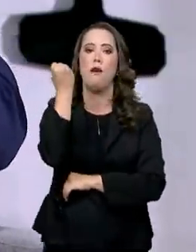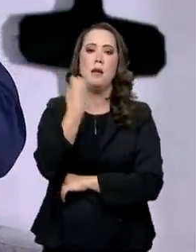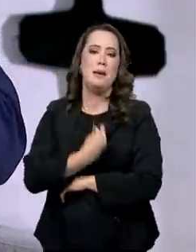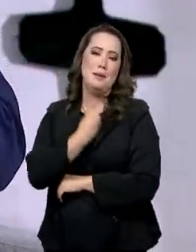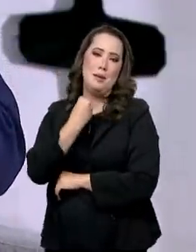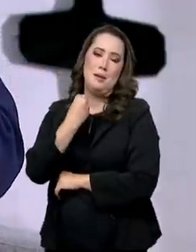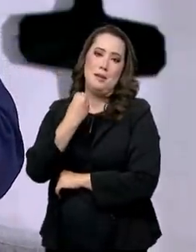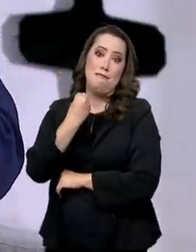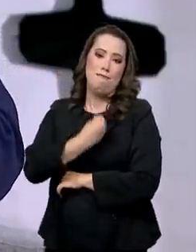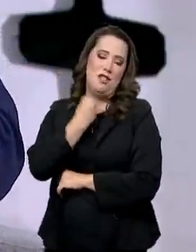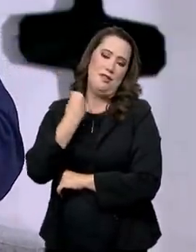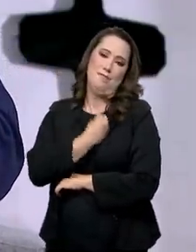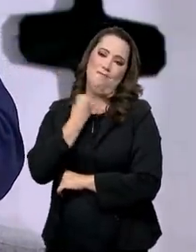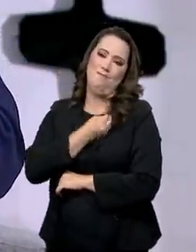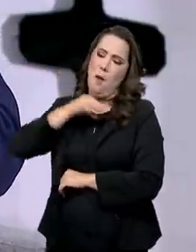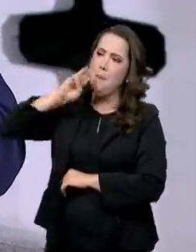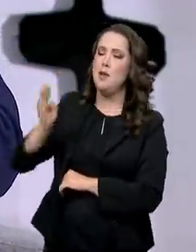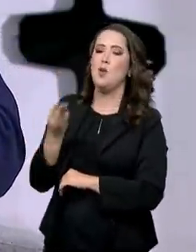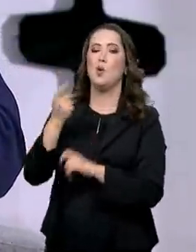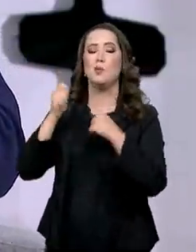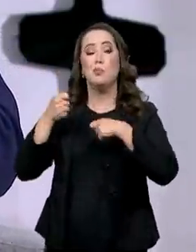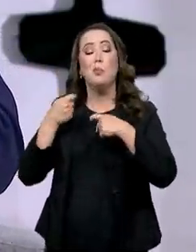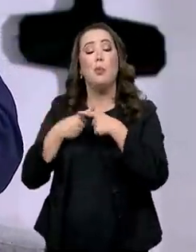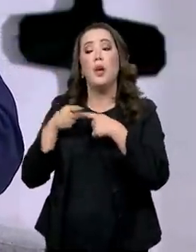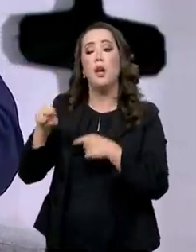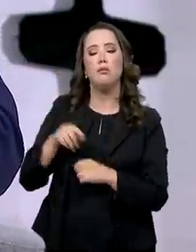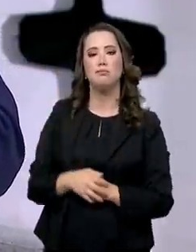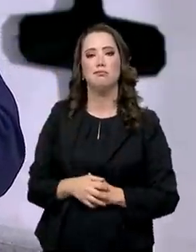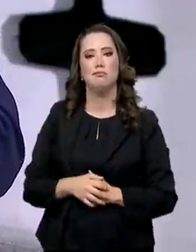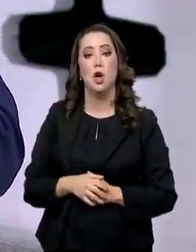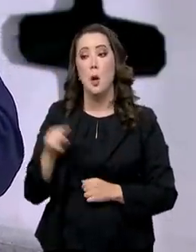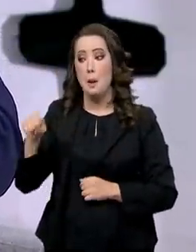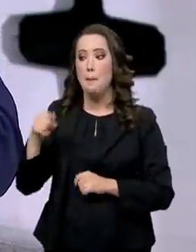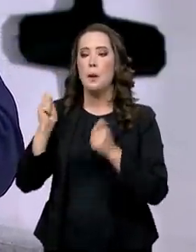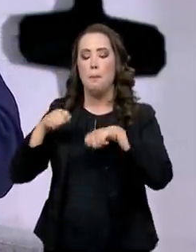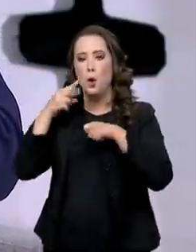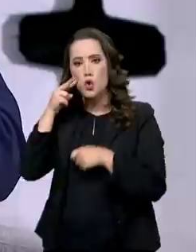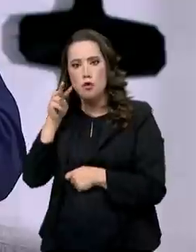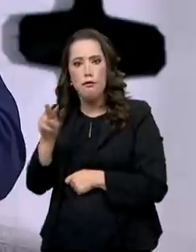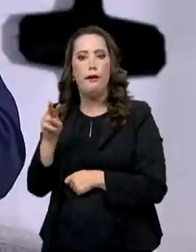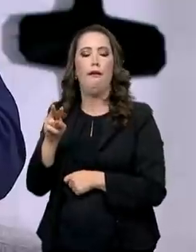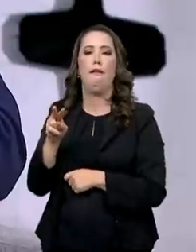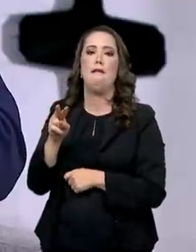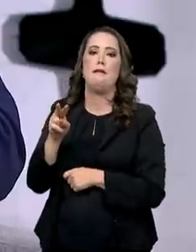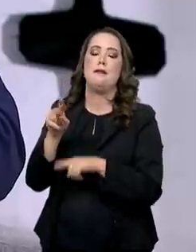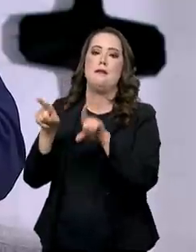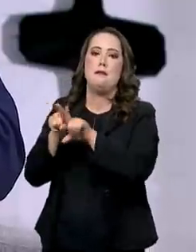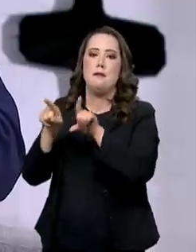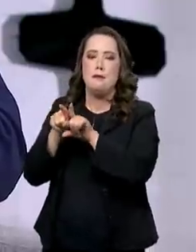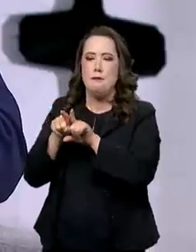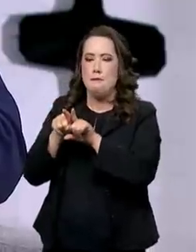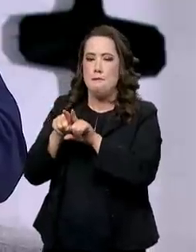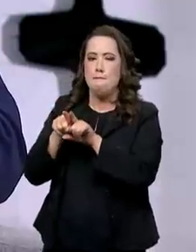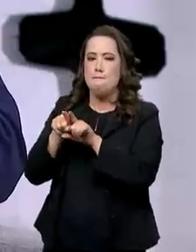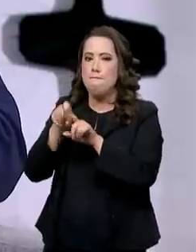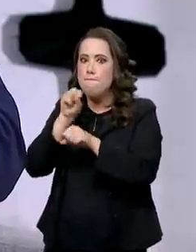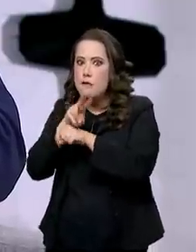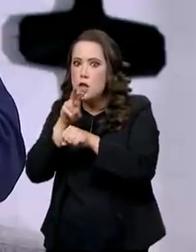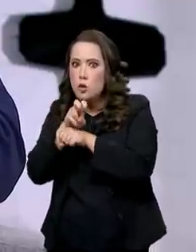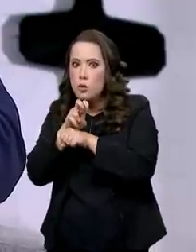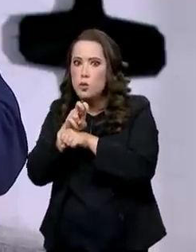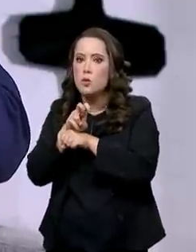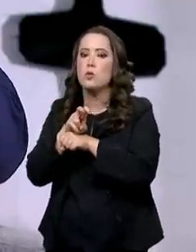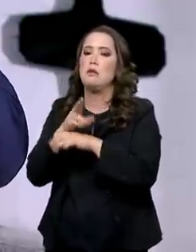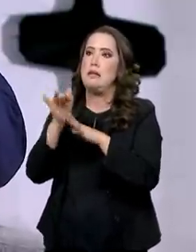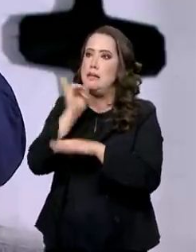Por quê? Esse laboratório pode analisar vírus com alta letalidade, por exemplo, ebola e outras coisas, a nível 4 de máxima